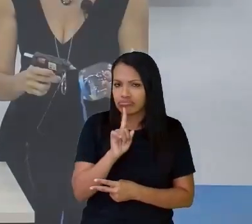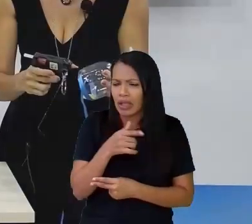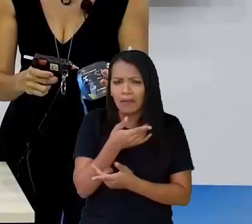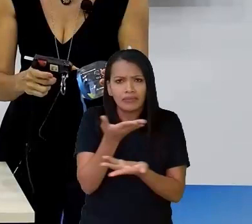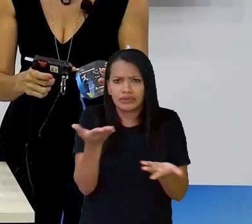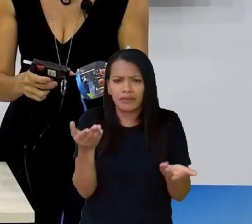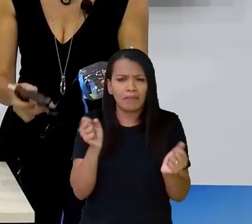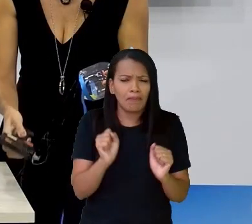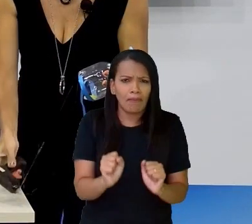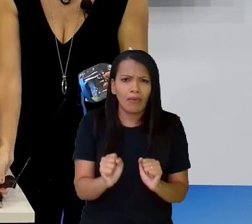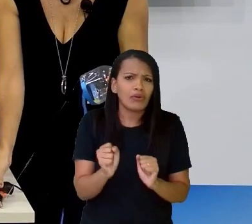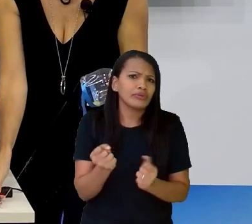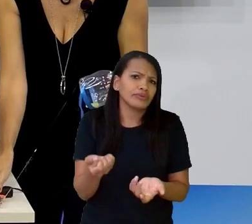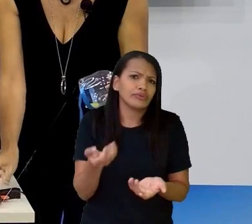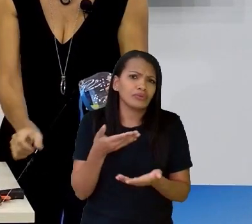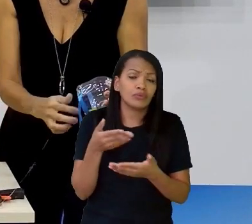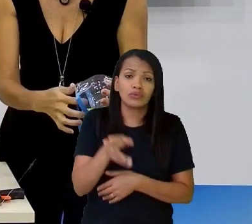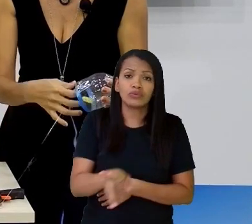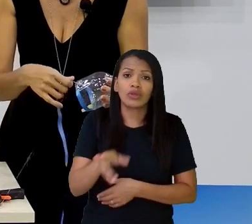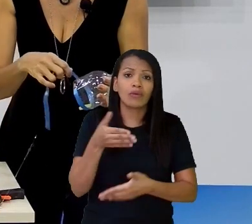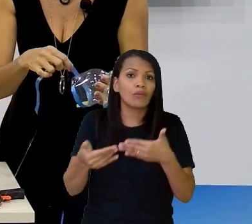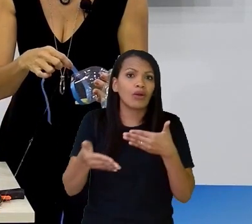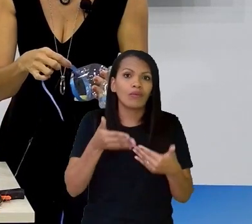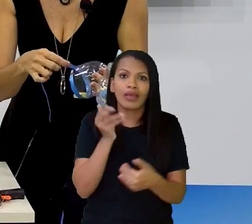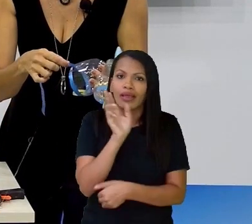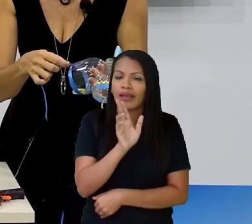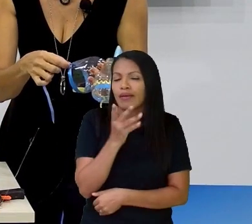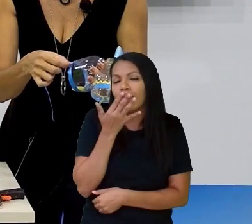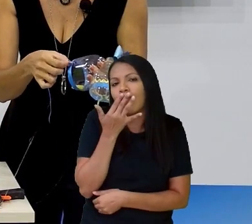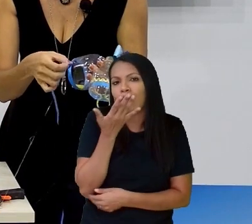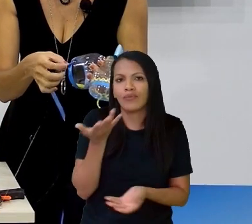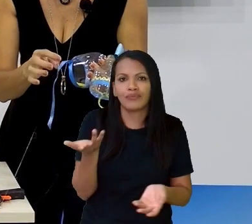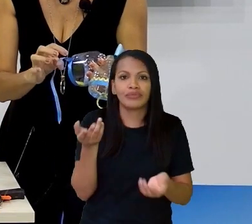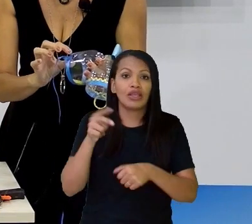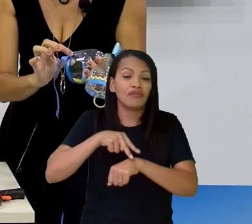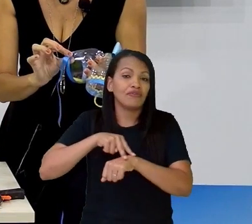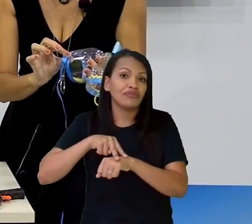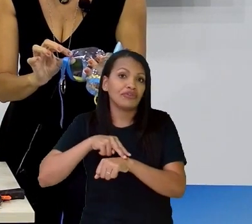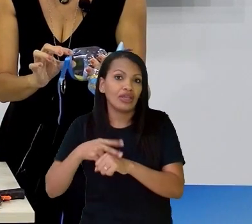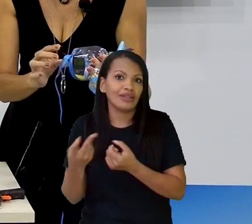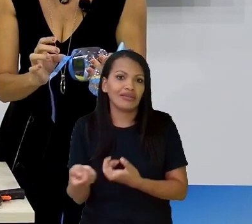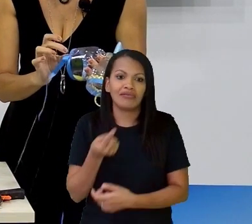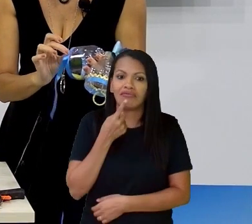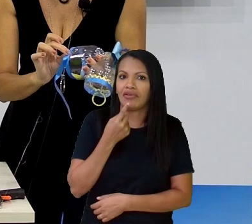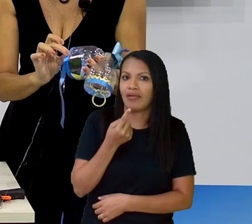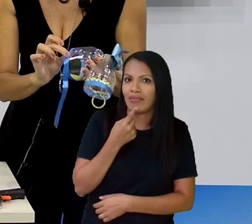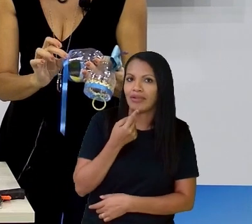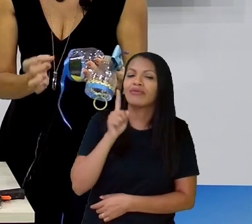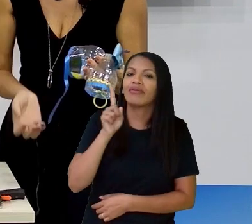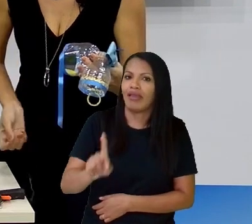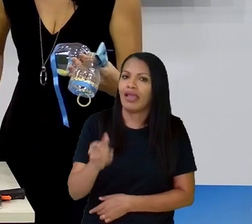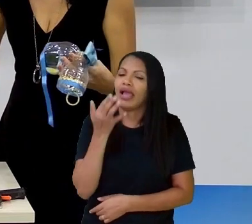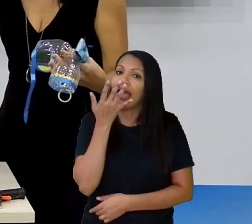vermelho Verde Que são as cores Do natal Tá?